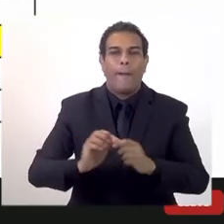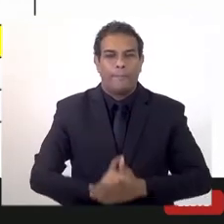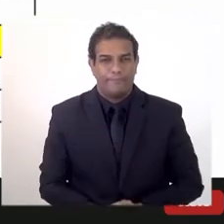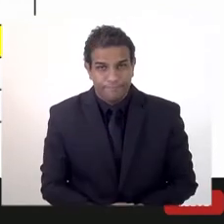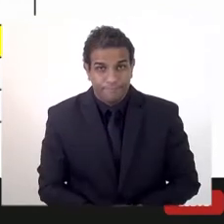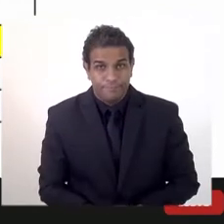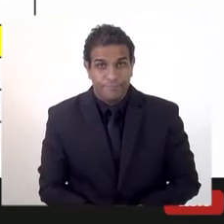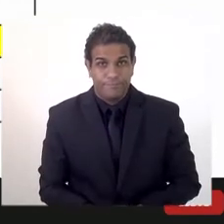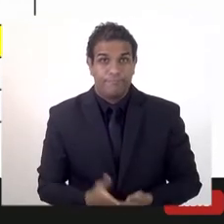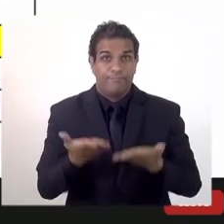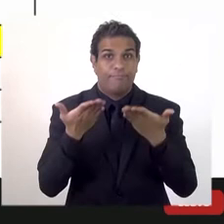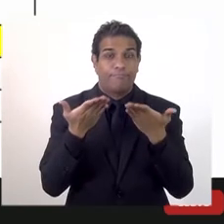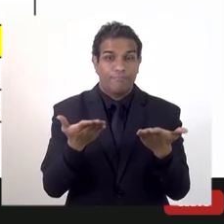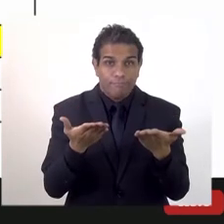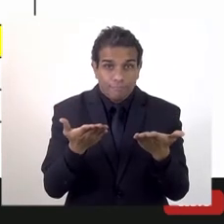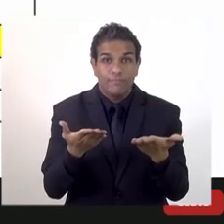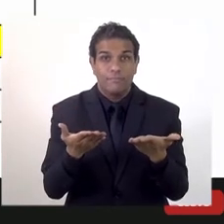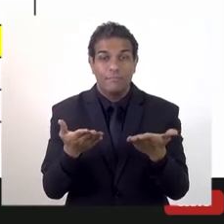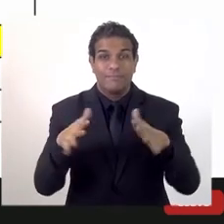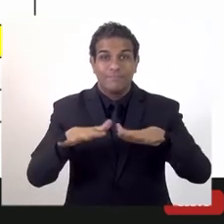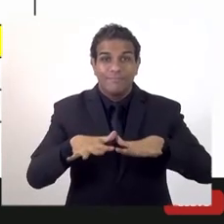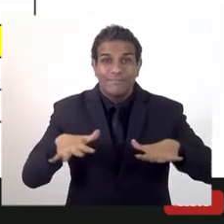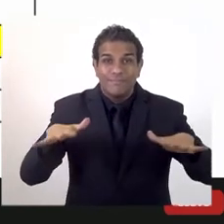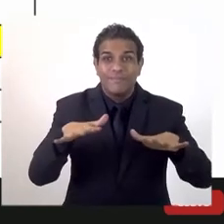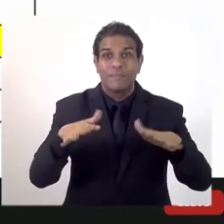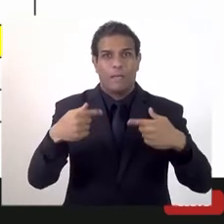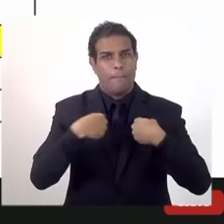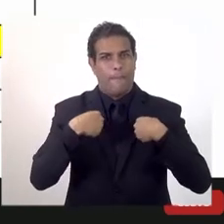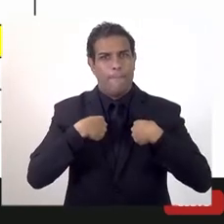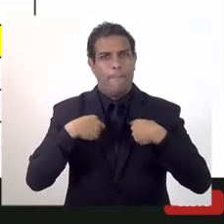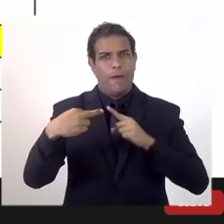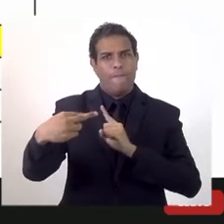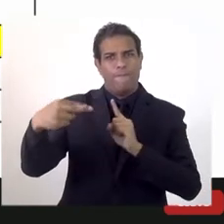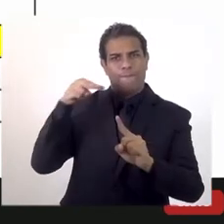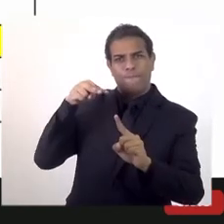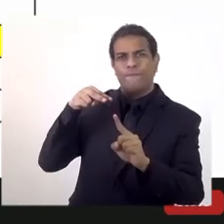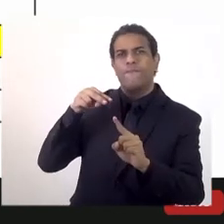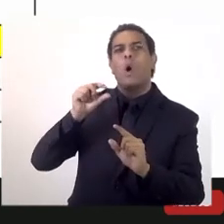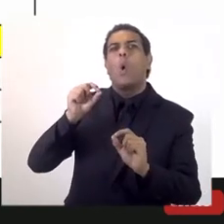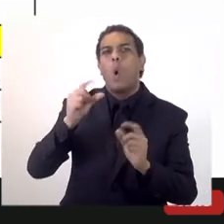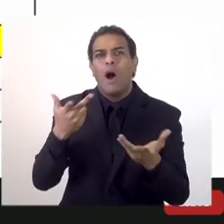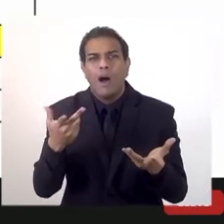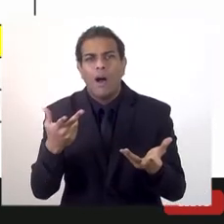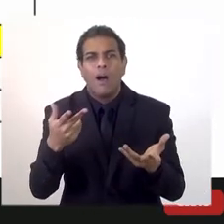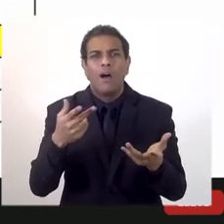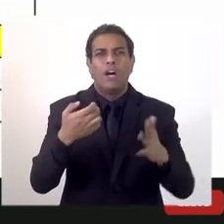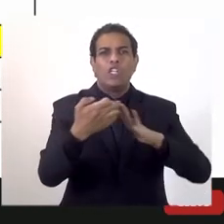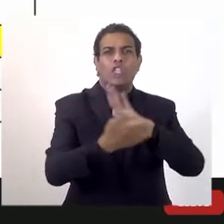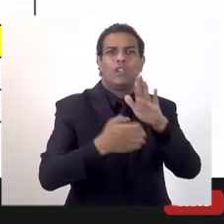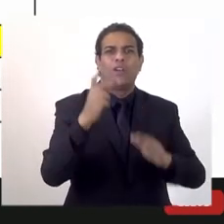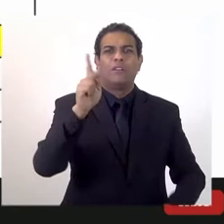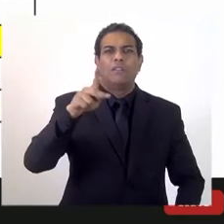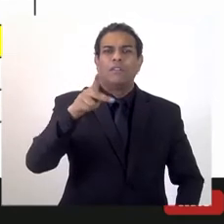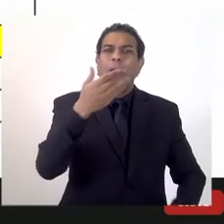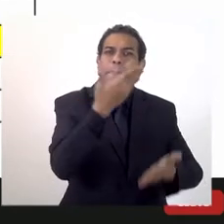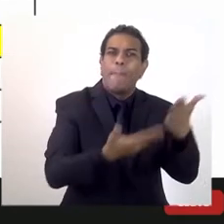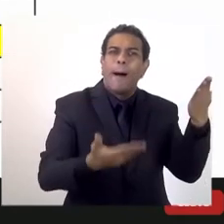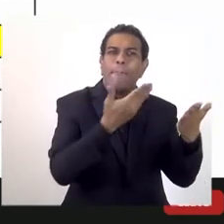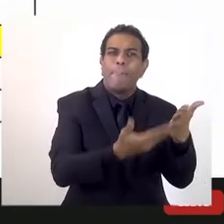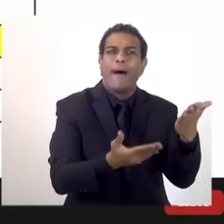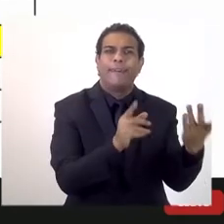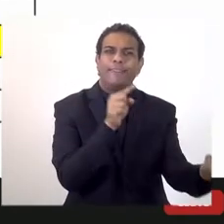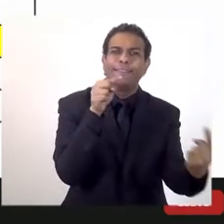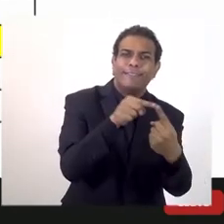meu de vista pessoal, a Petrobras é um clave no Estado do Rio de Janeiro. Esse é um fato. A gente